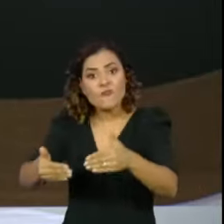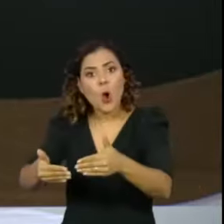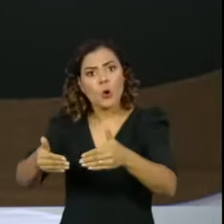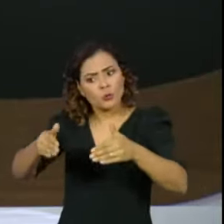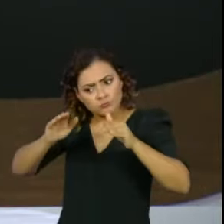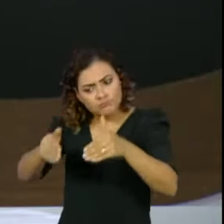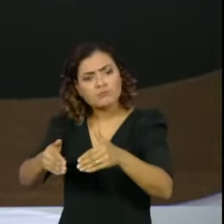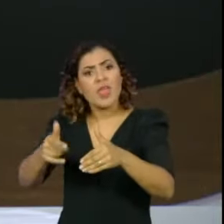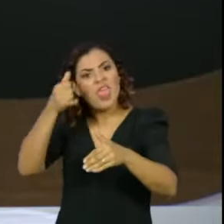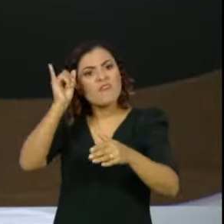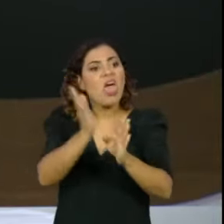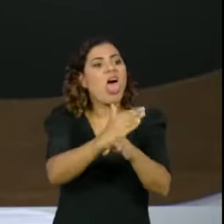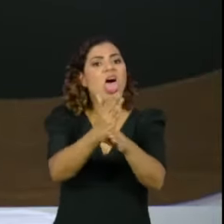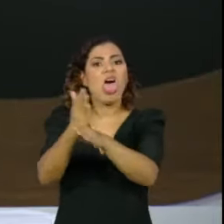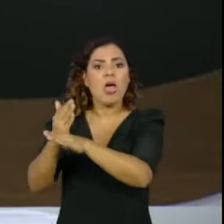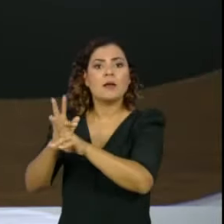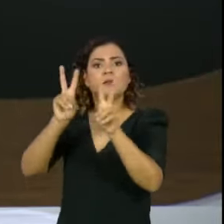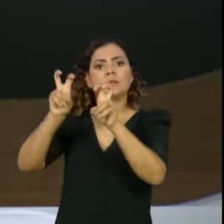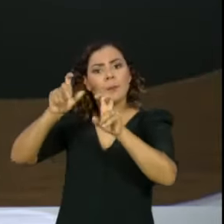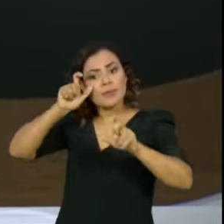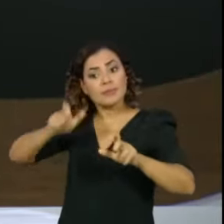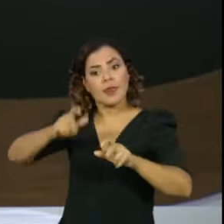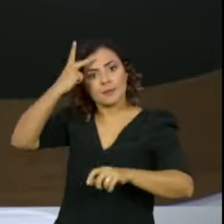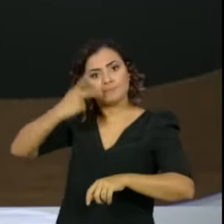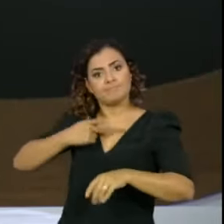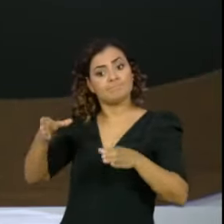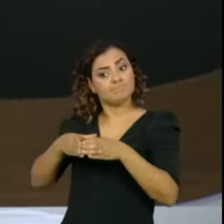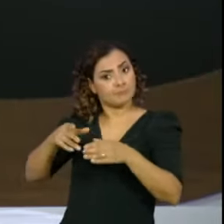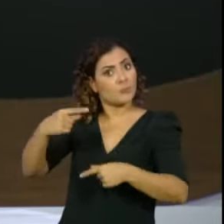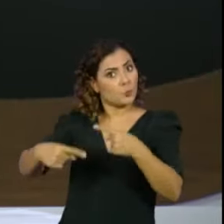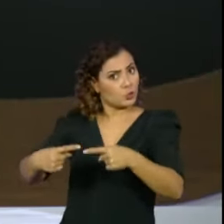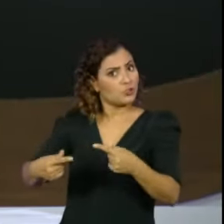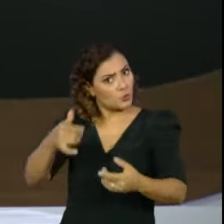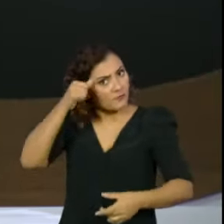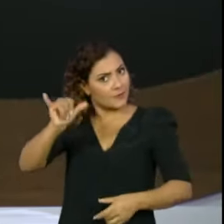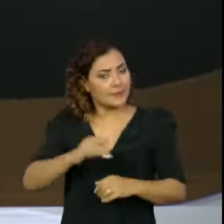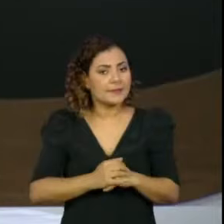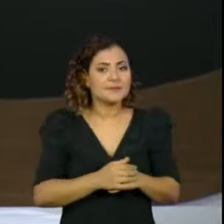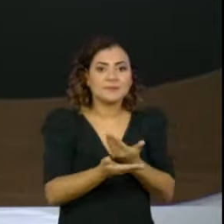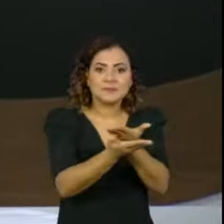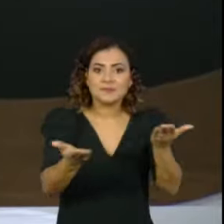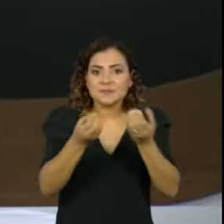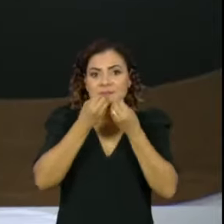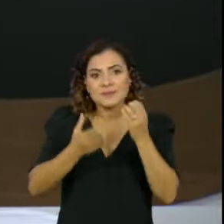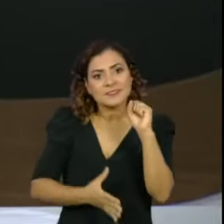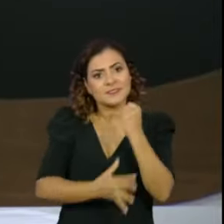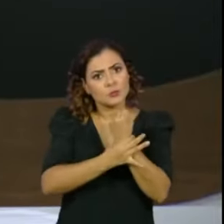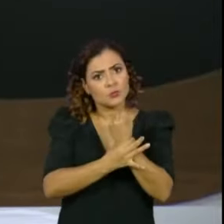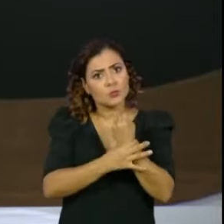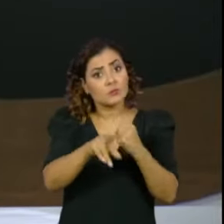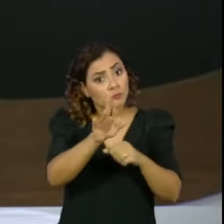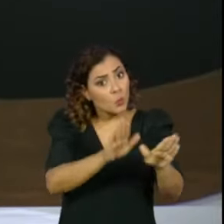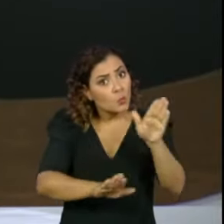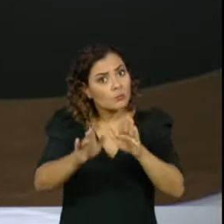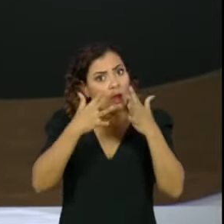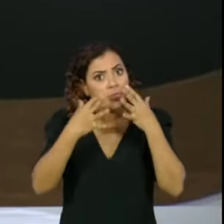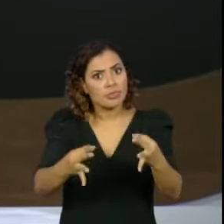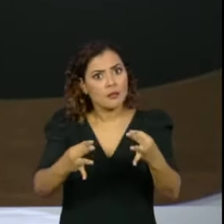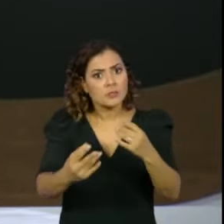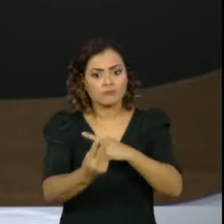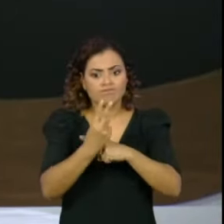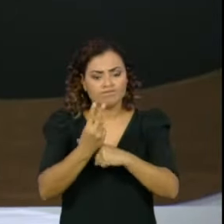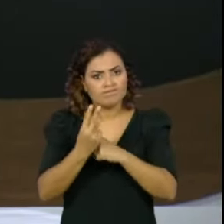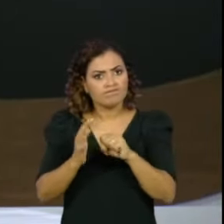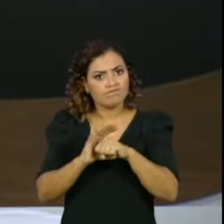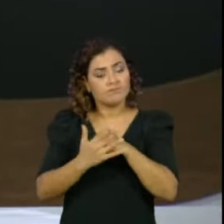para pautas corporativas de interesse exclusivo dos parlamentares. Fiquem bem e seguros, reforcem os cuidados e até